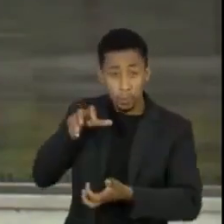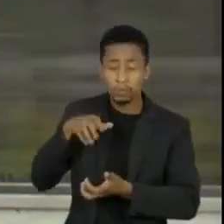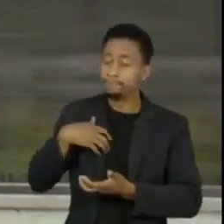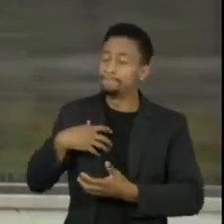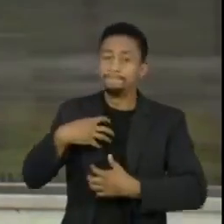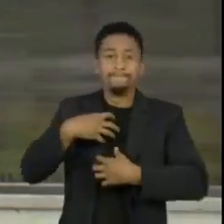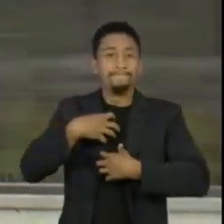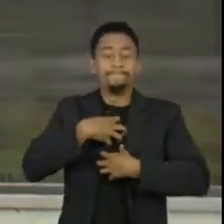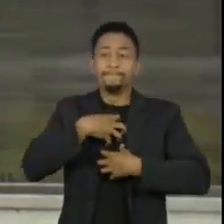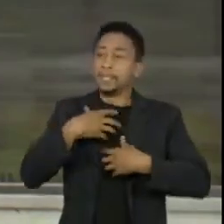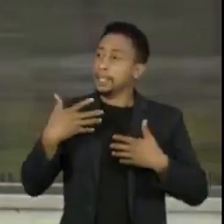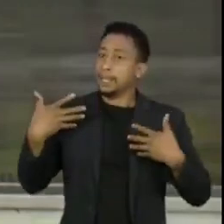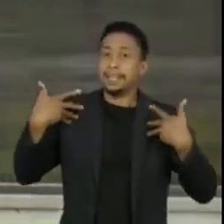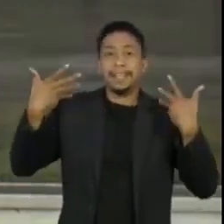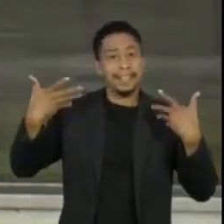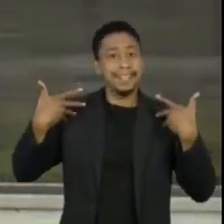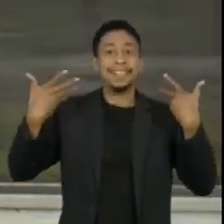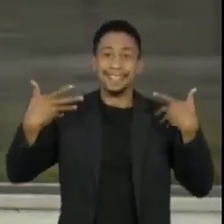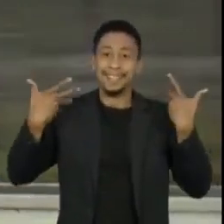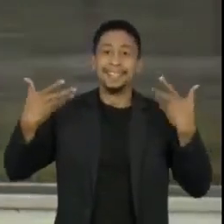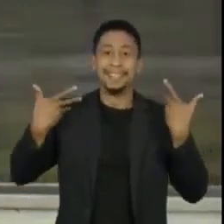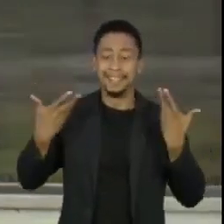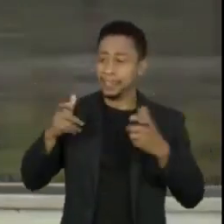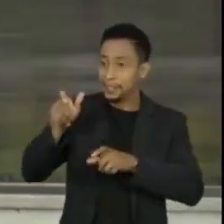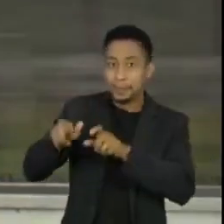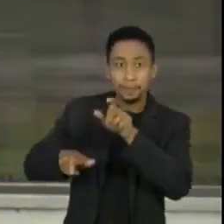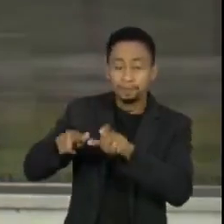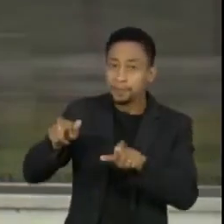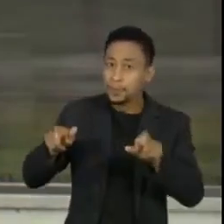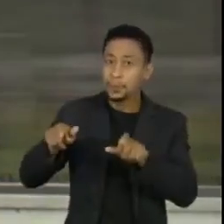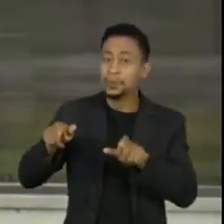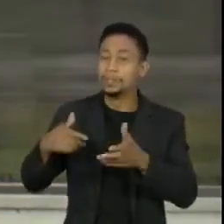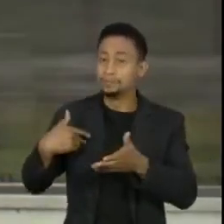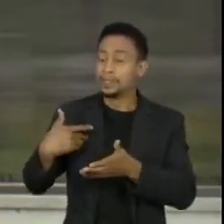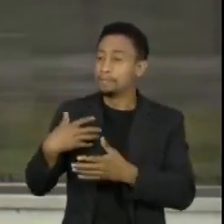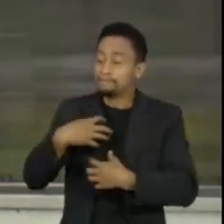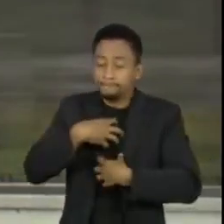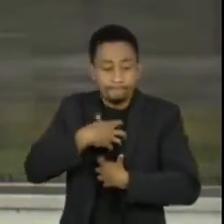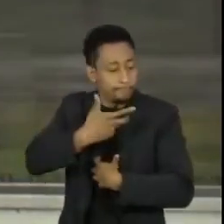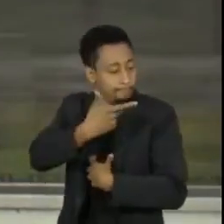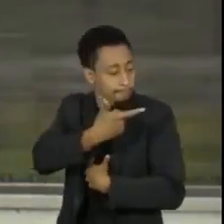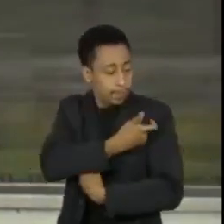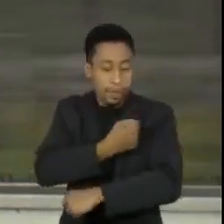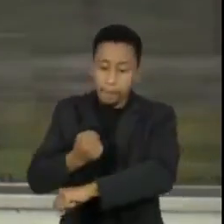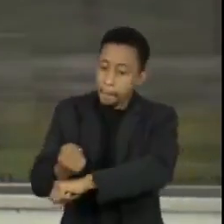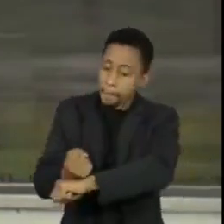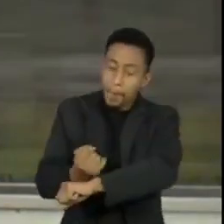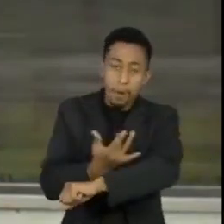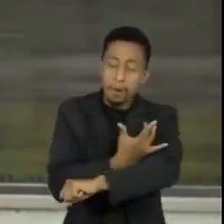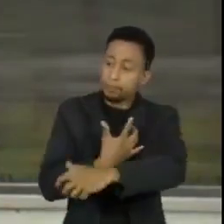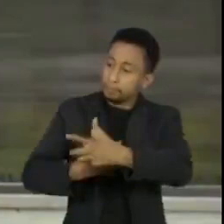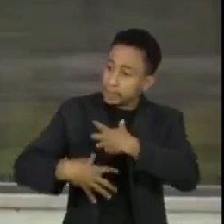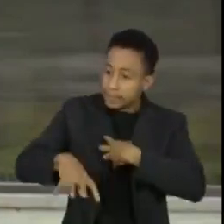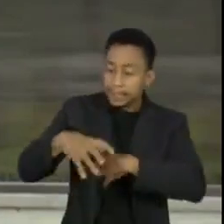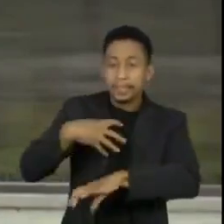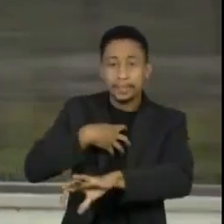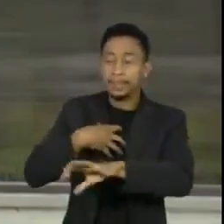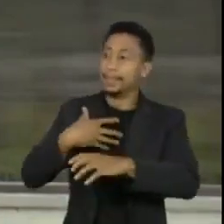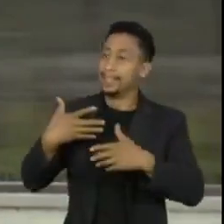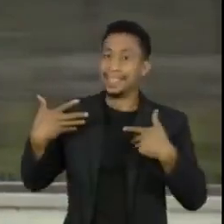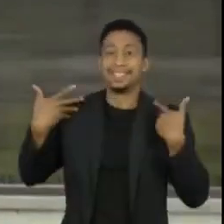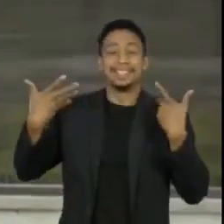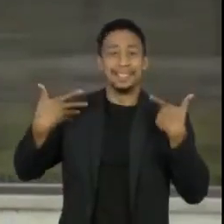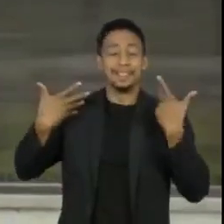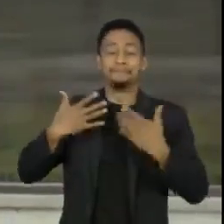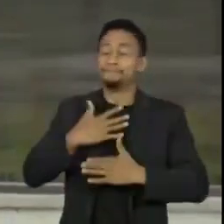A alegria com que essas pessoas recebem a vacina é contagiante, é emocionante e nos